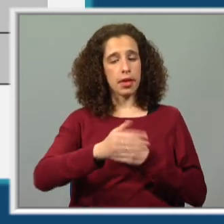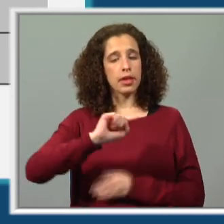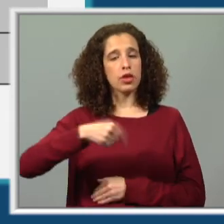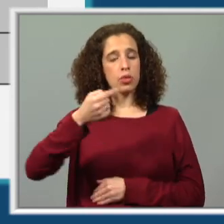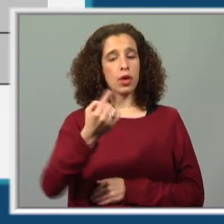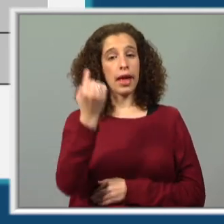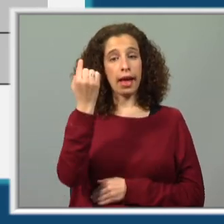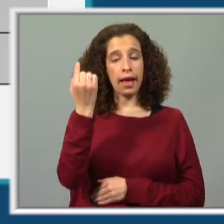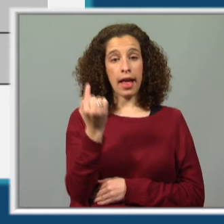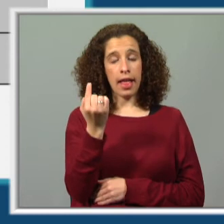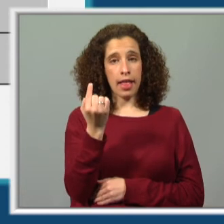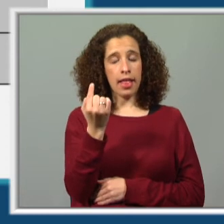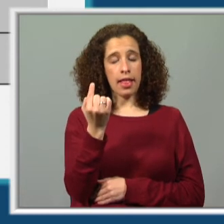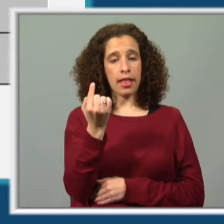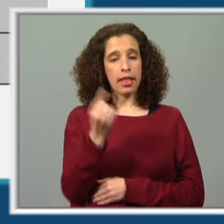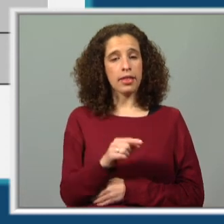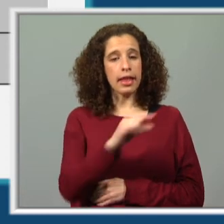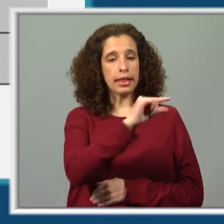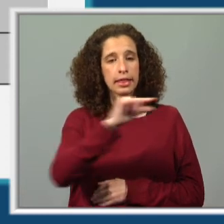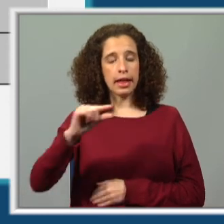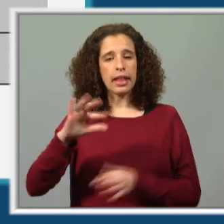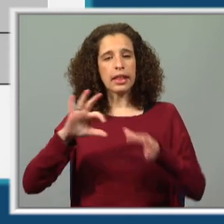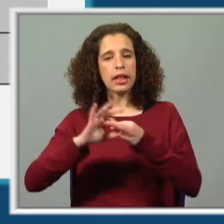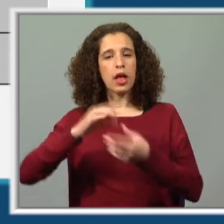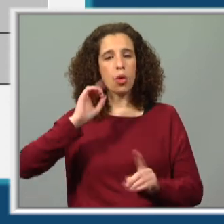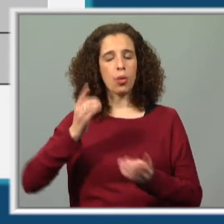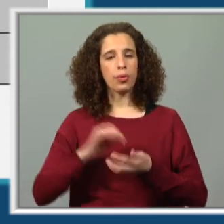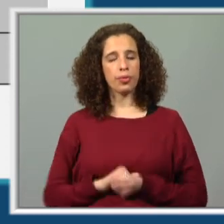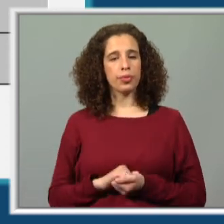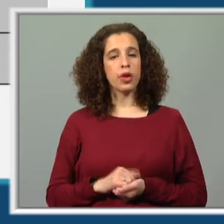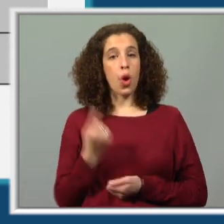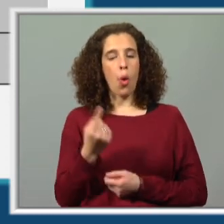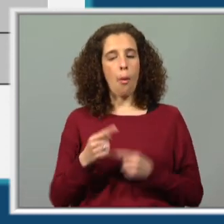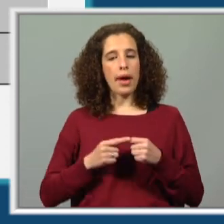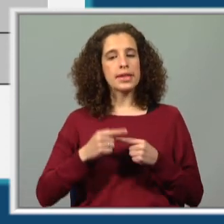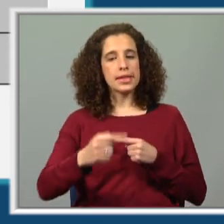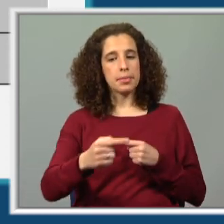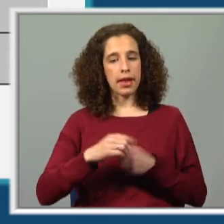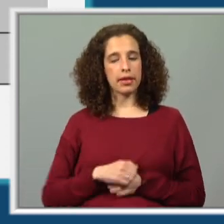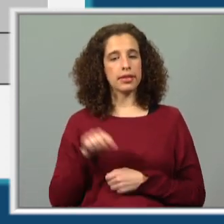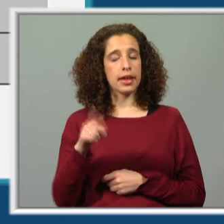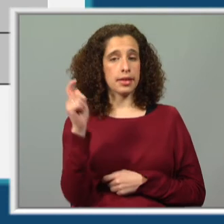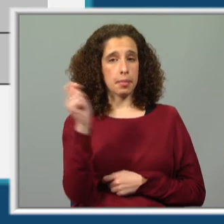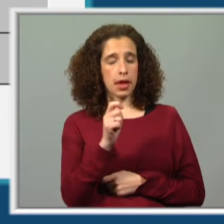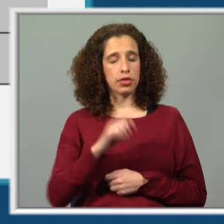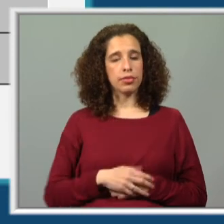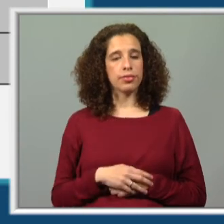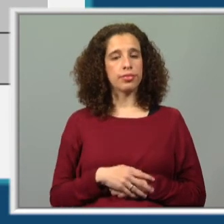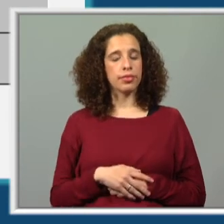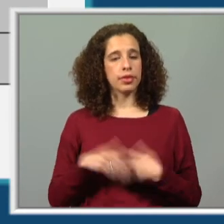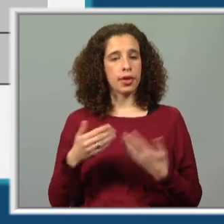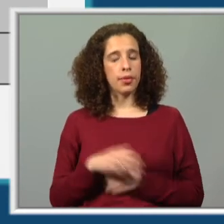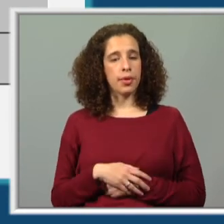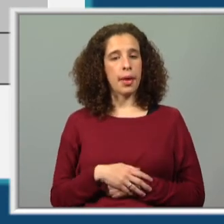cada uma das linhas vai representar o quê? Vai representar uma semana desse mês. Ora,